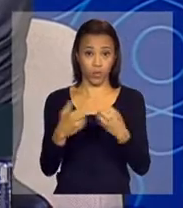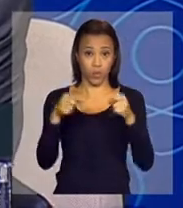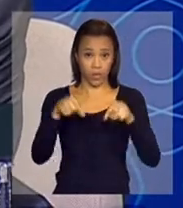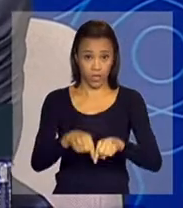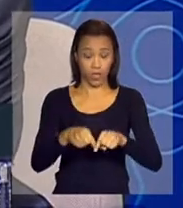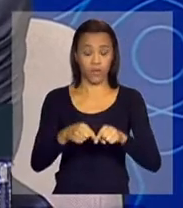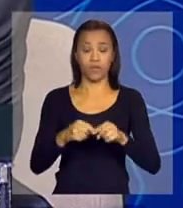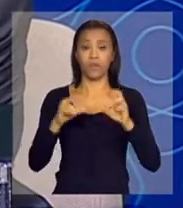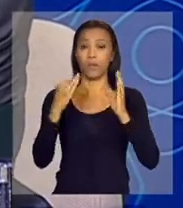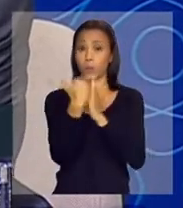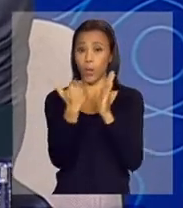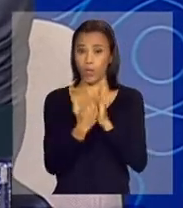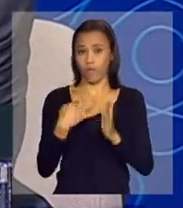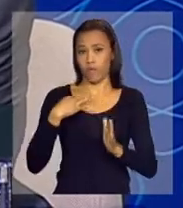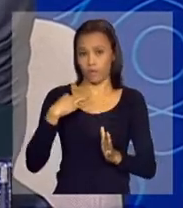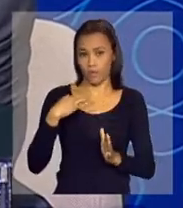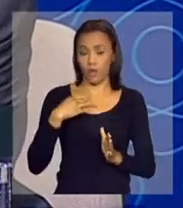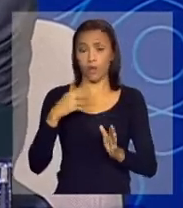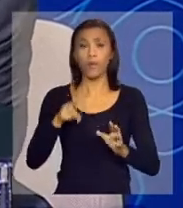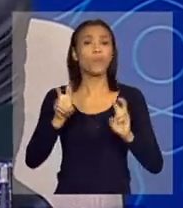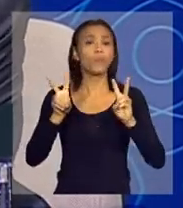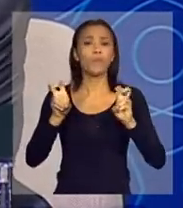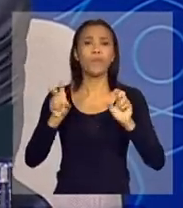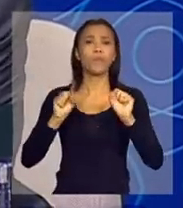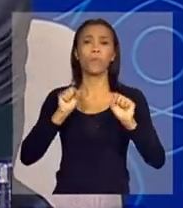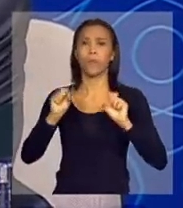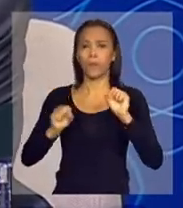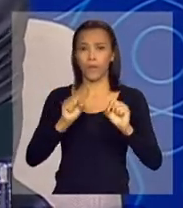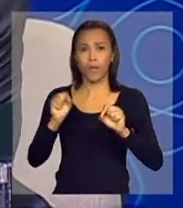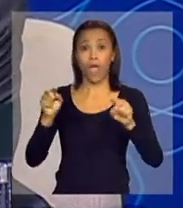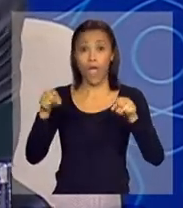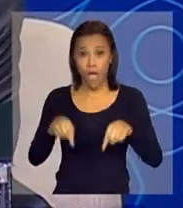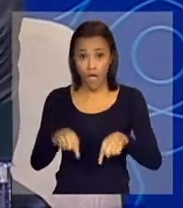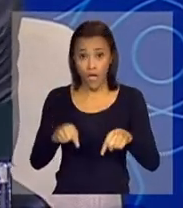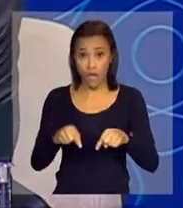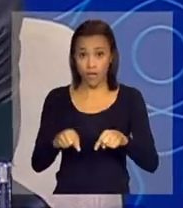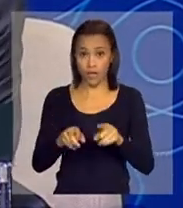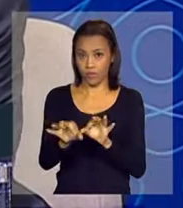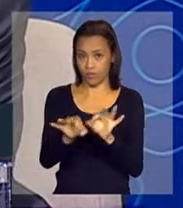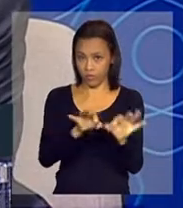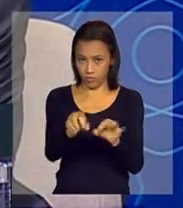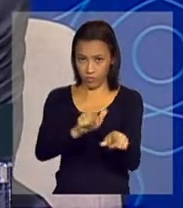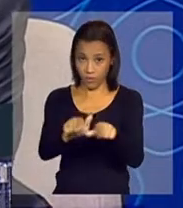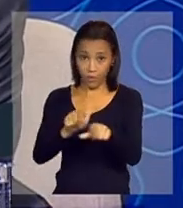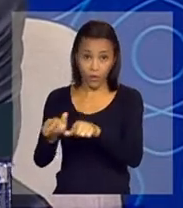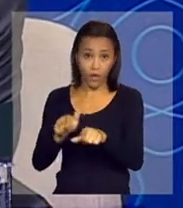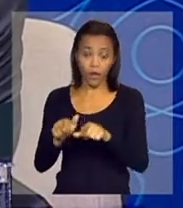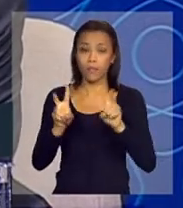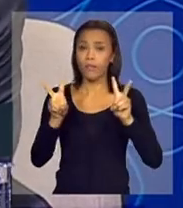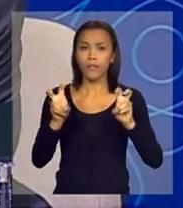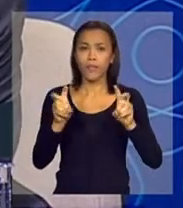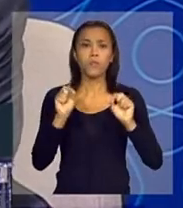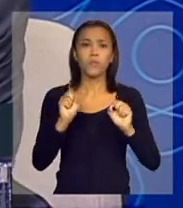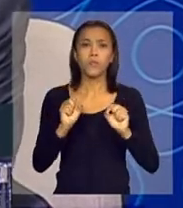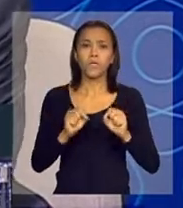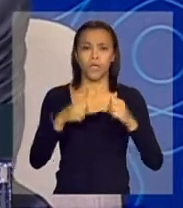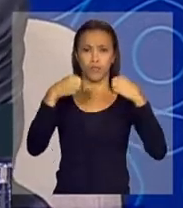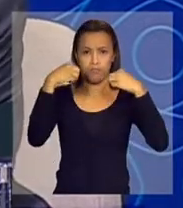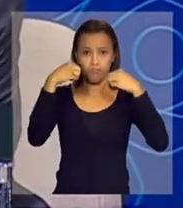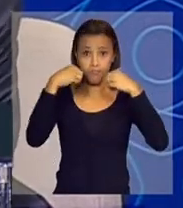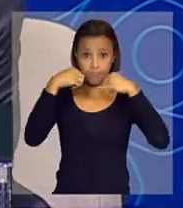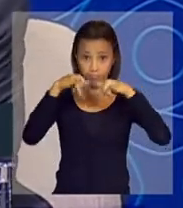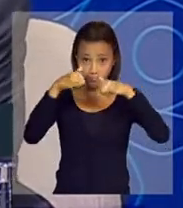o tema que ia entrar em discussão era o tema do... Nós estamos tratando agora de planos operacionais. Era o tema da energia, com a